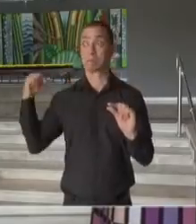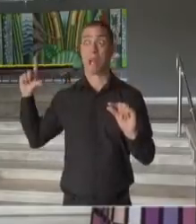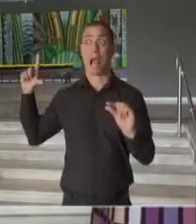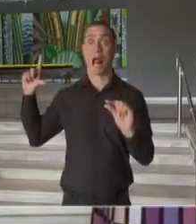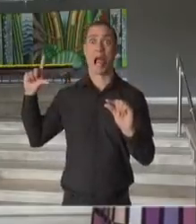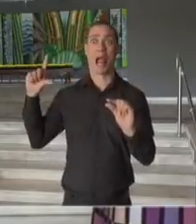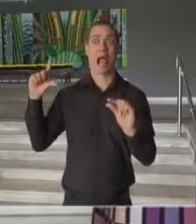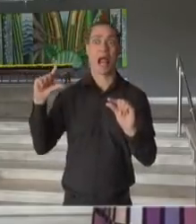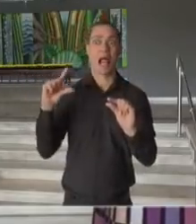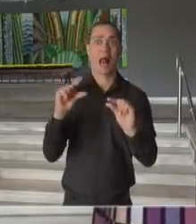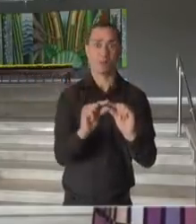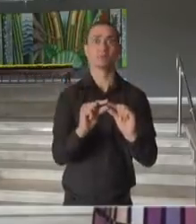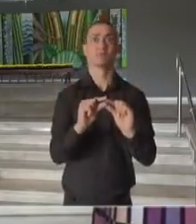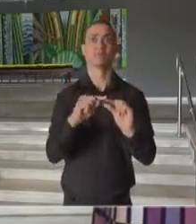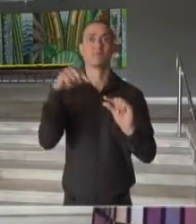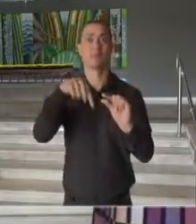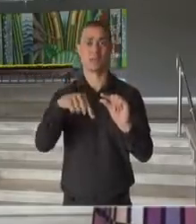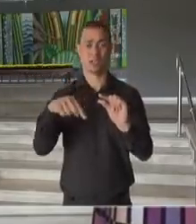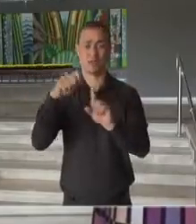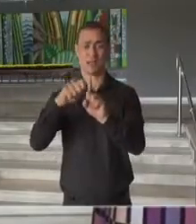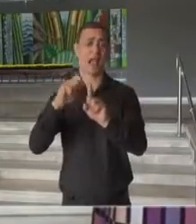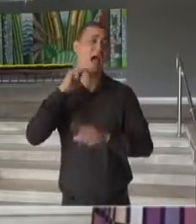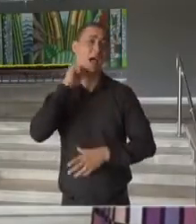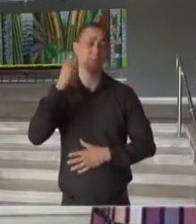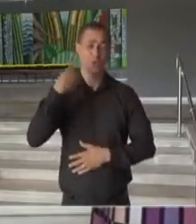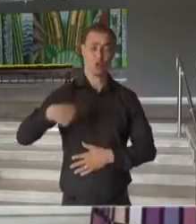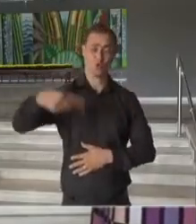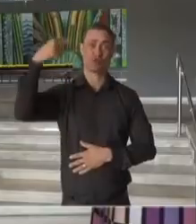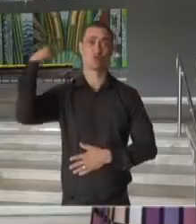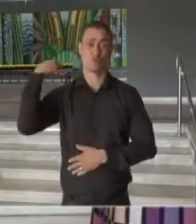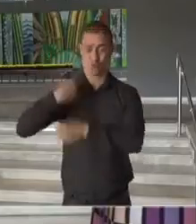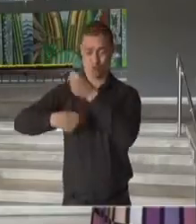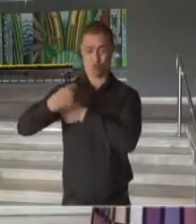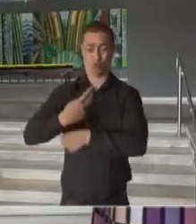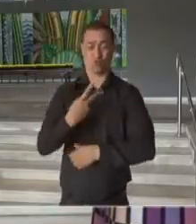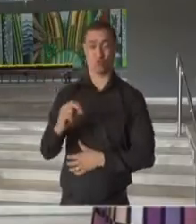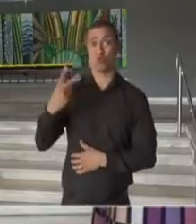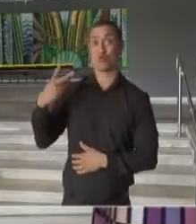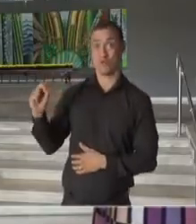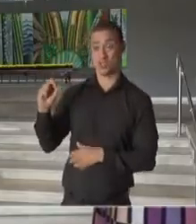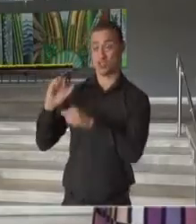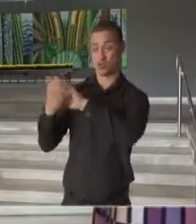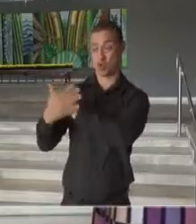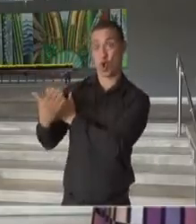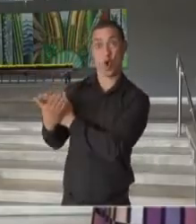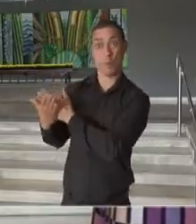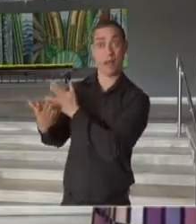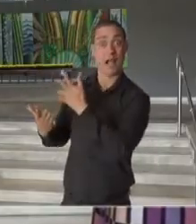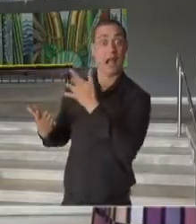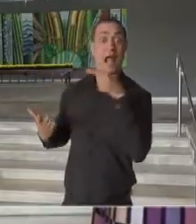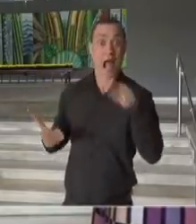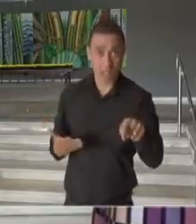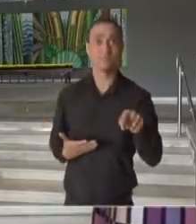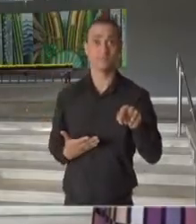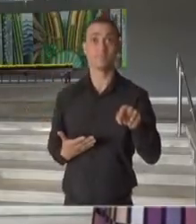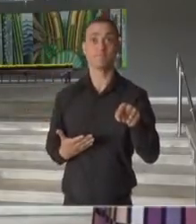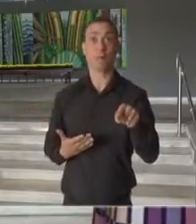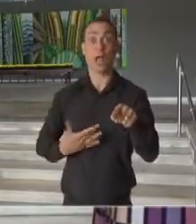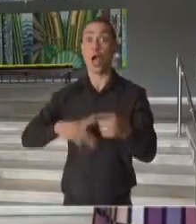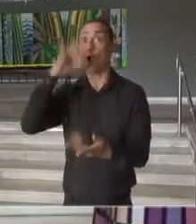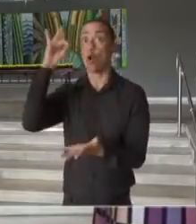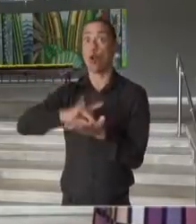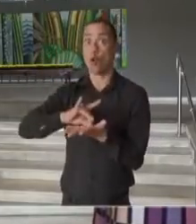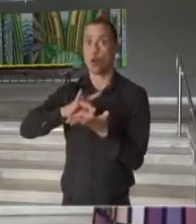abril de 2020, no início da pandemia no Brasil. De acordo com os dados sociais,